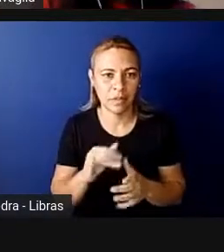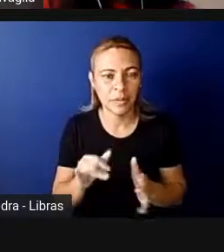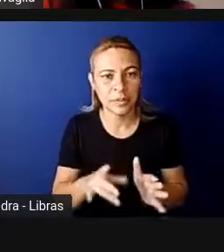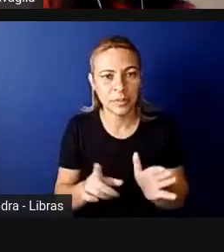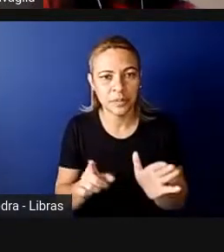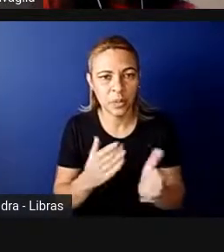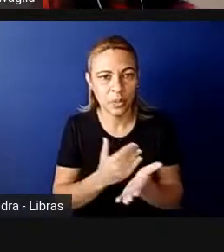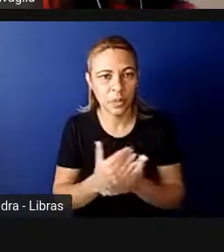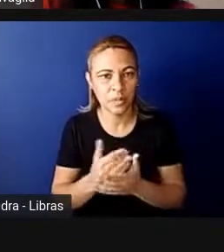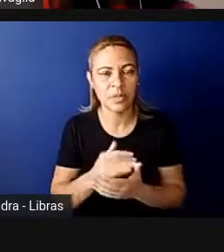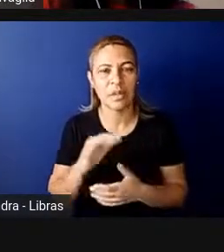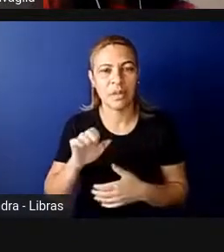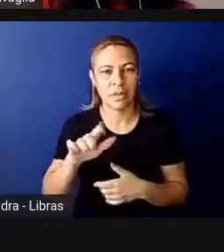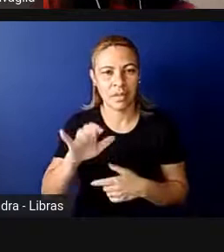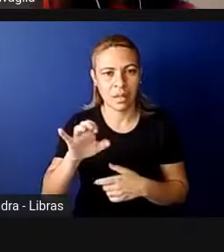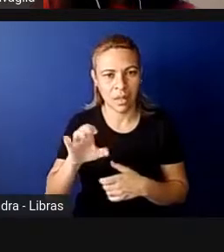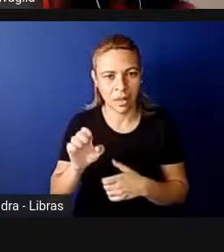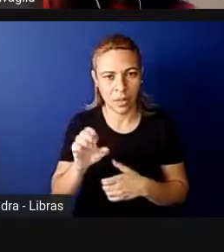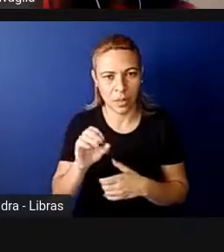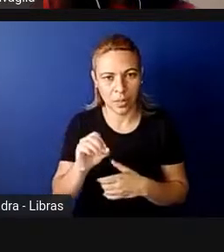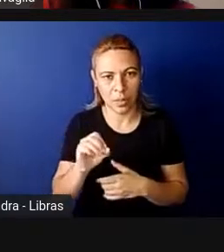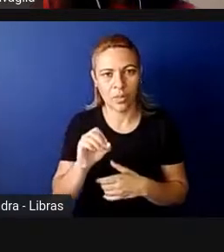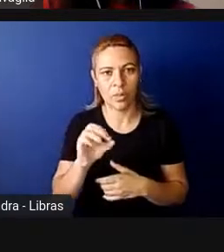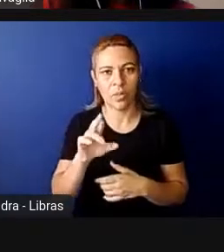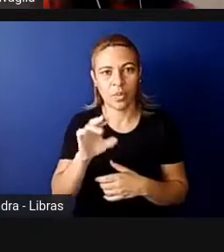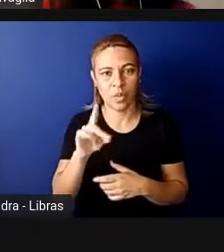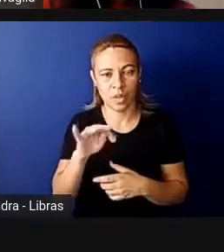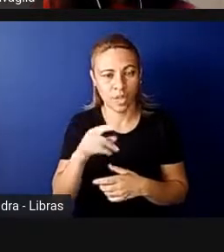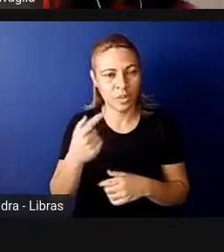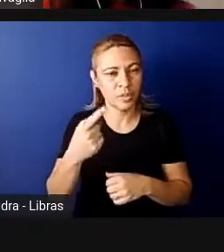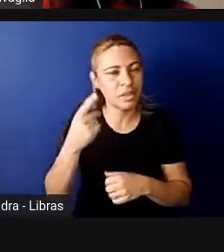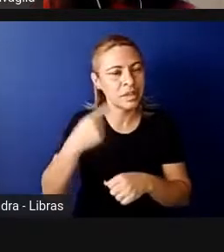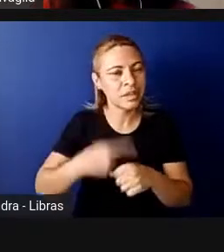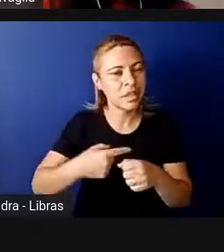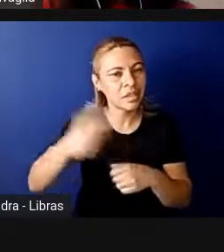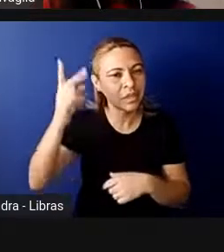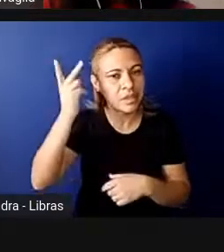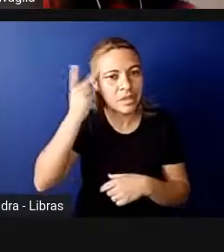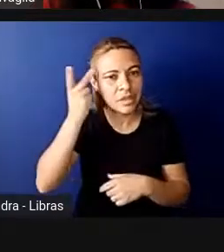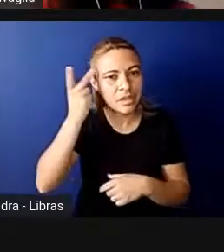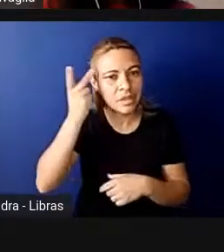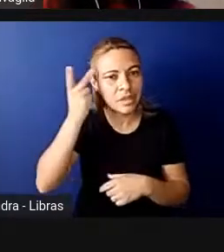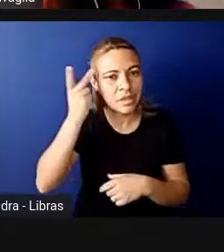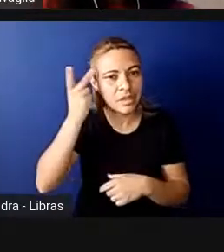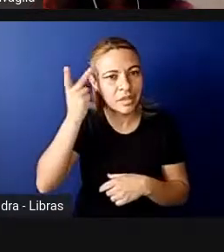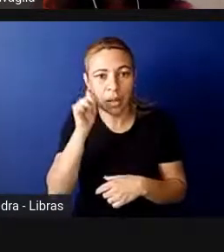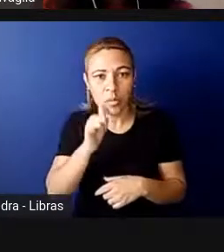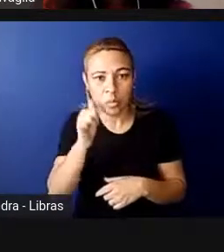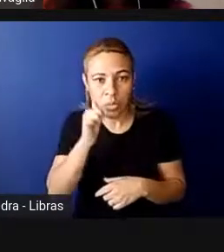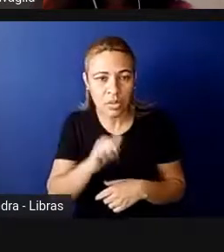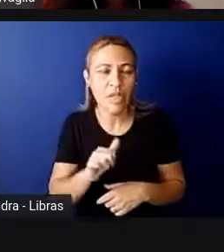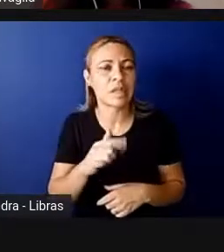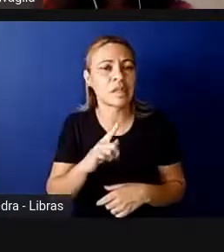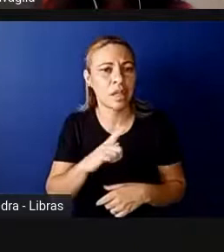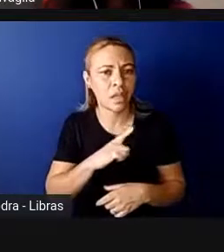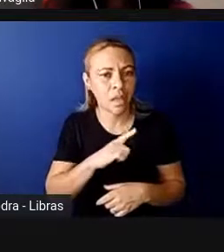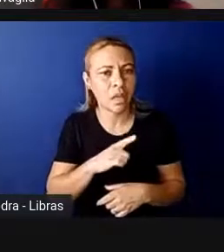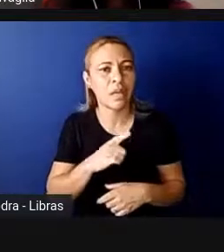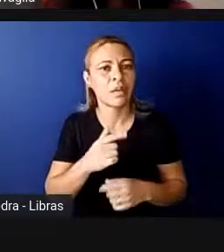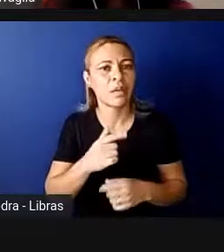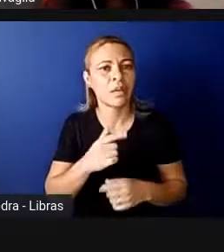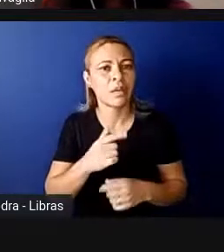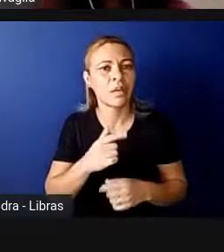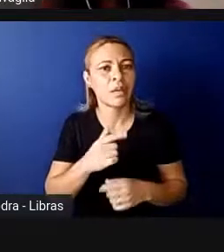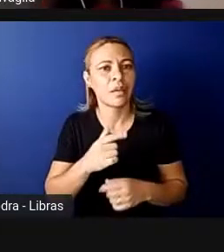Rodríguez, José São Paulo, fala que as mulheres precisam ocupar mais espaços e